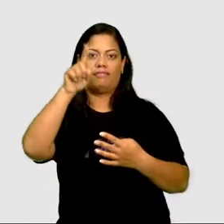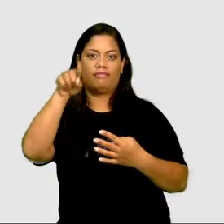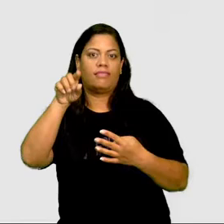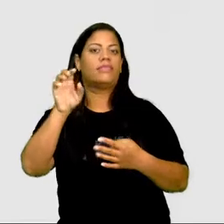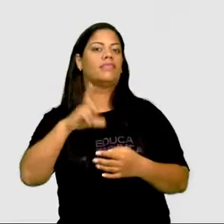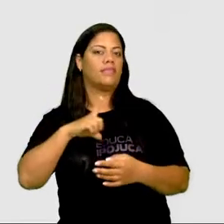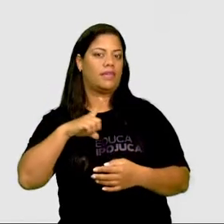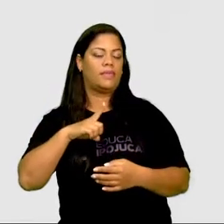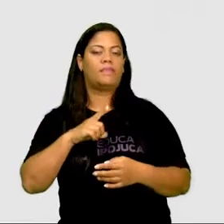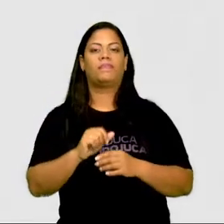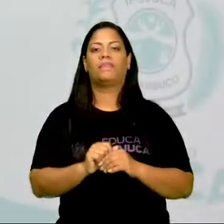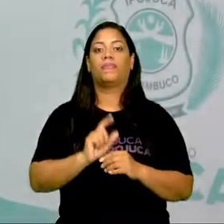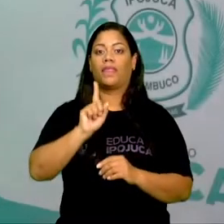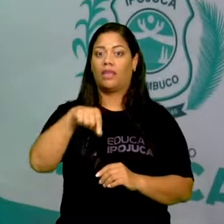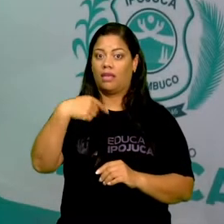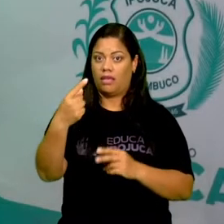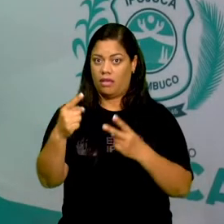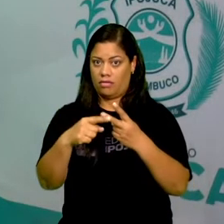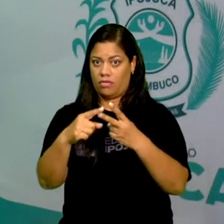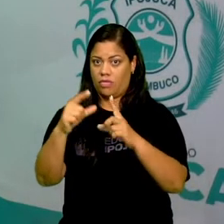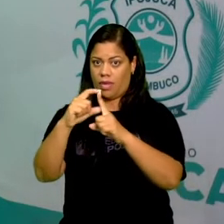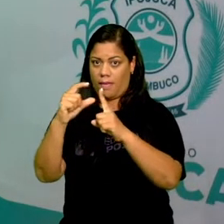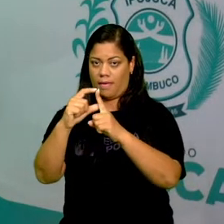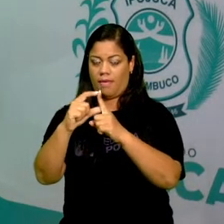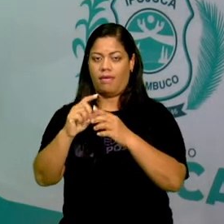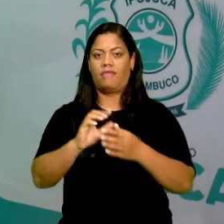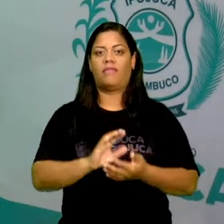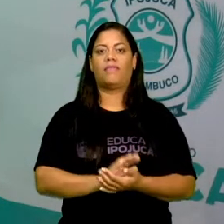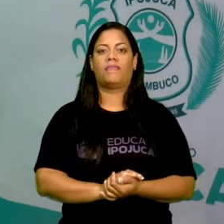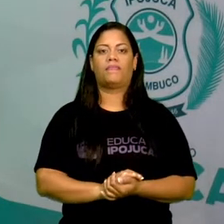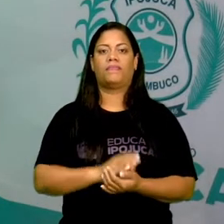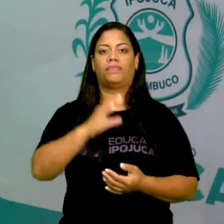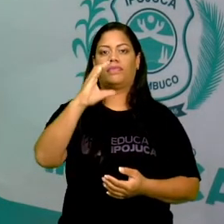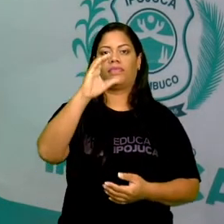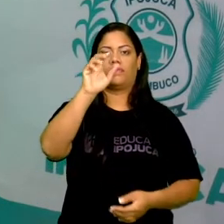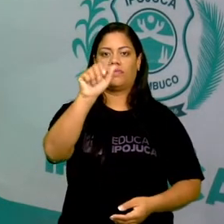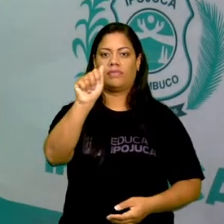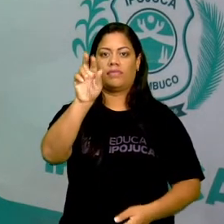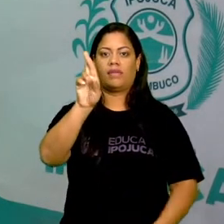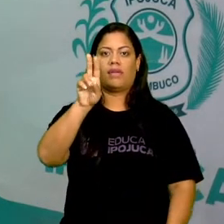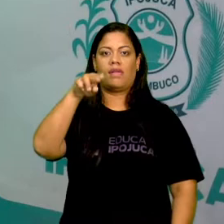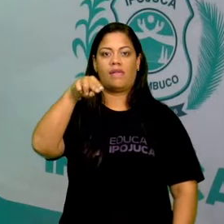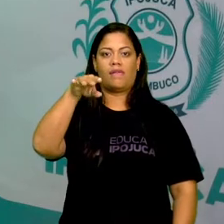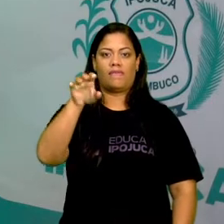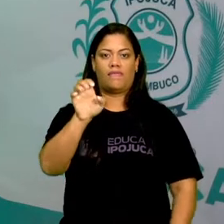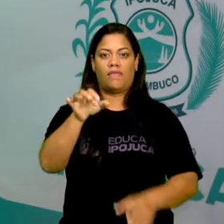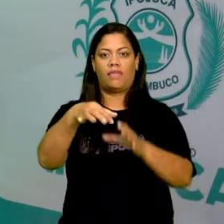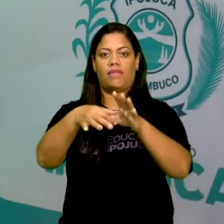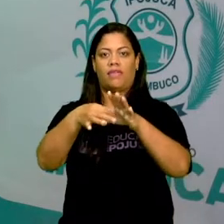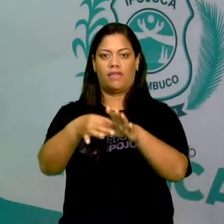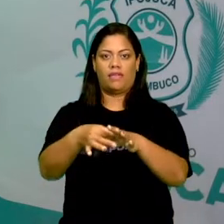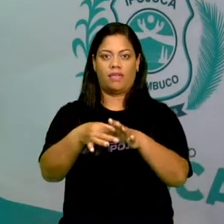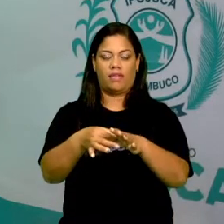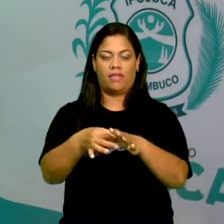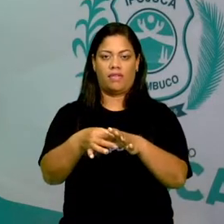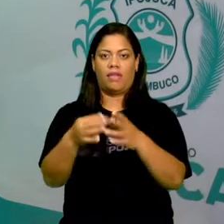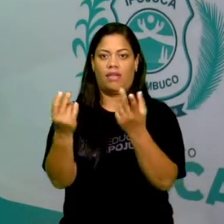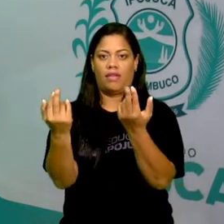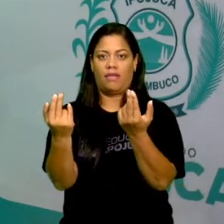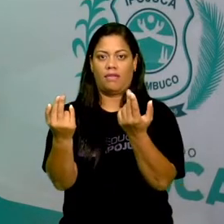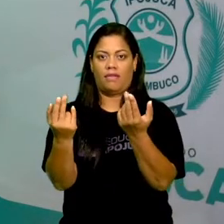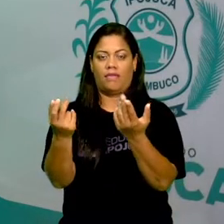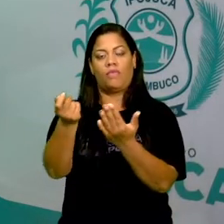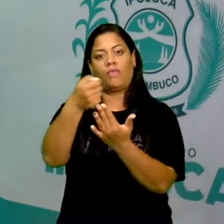E na segunda palavra aparece a palavra carne. A escrita é a mesma.